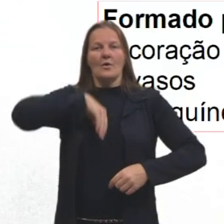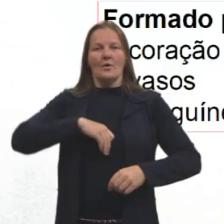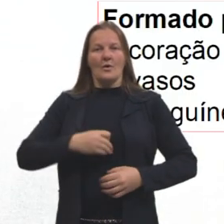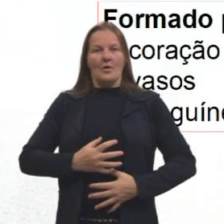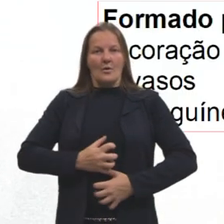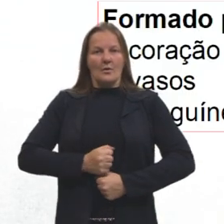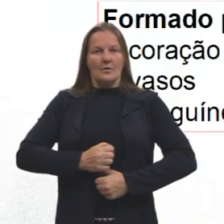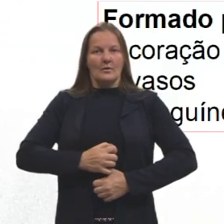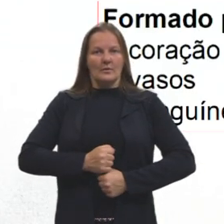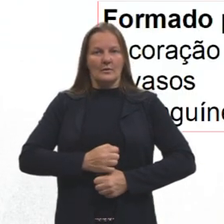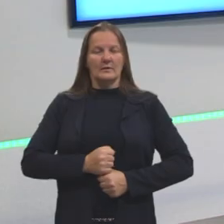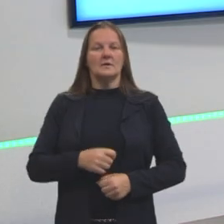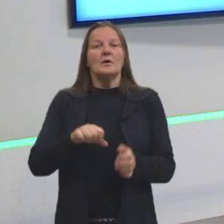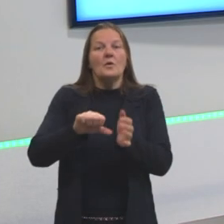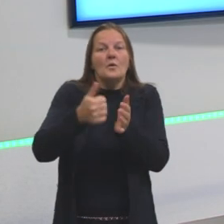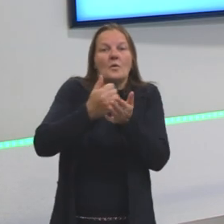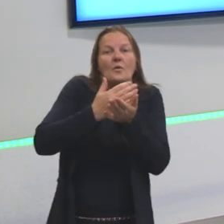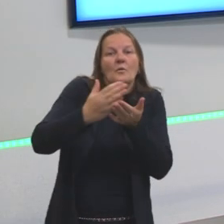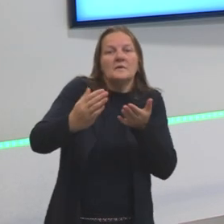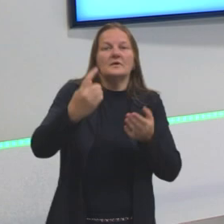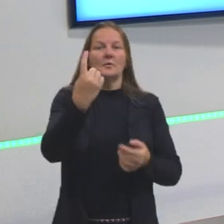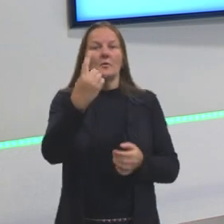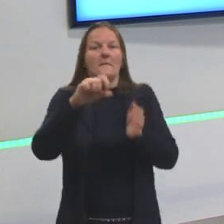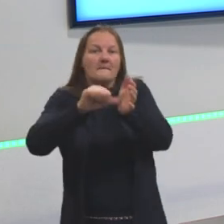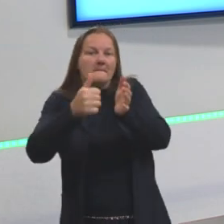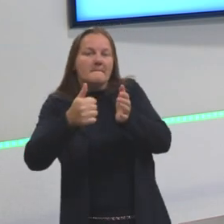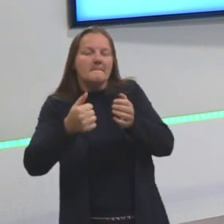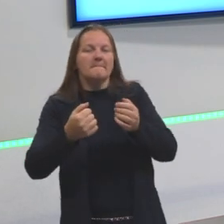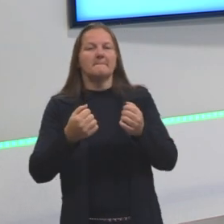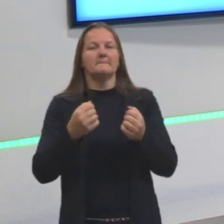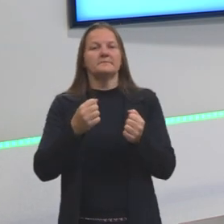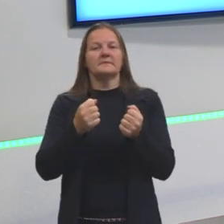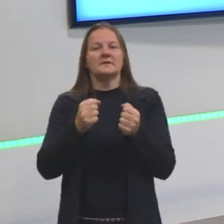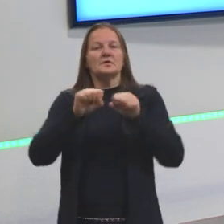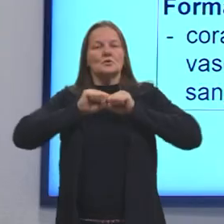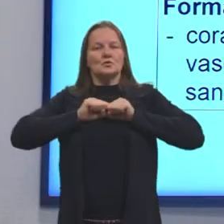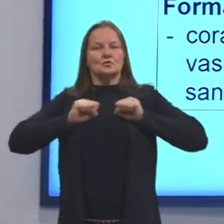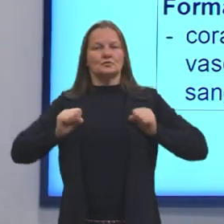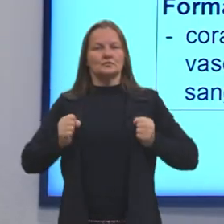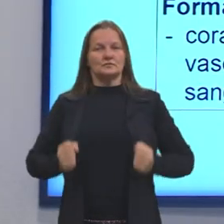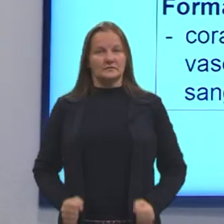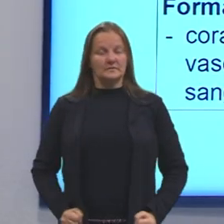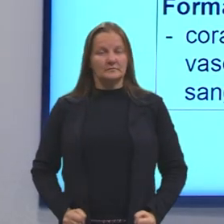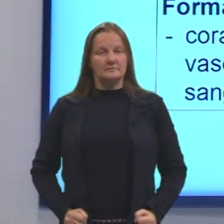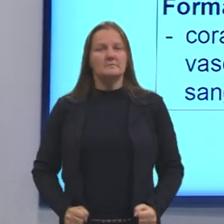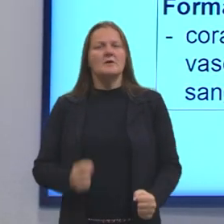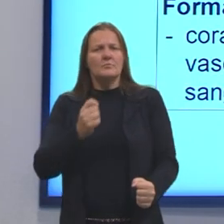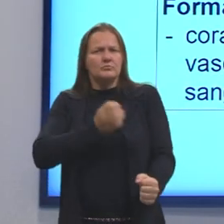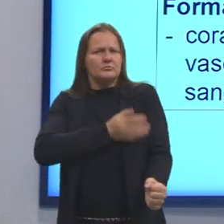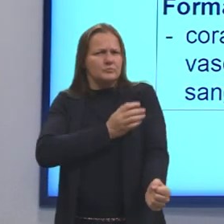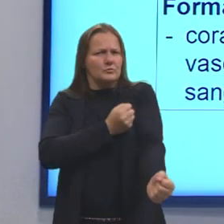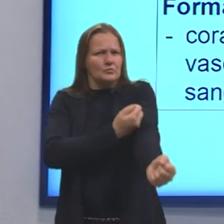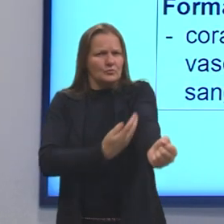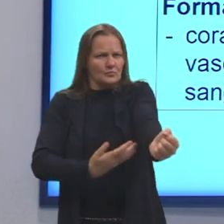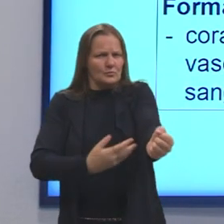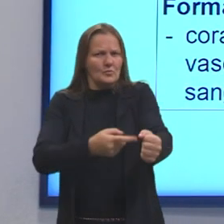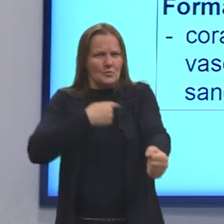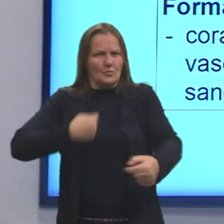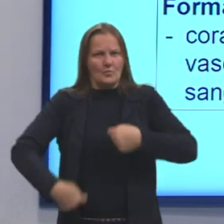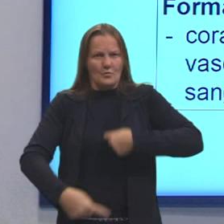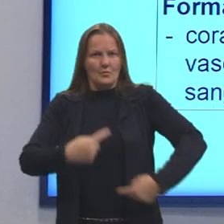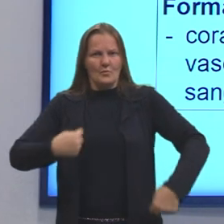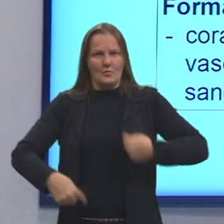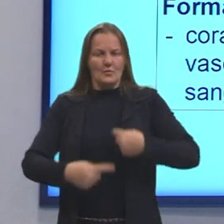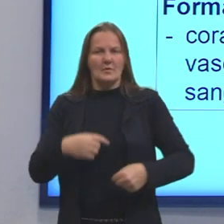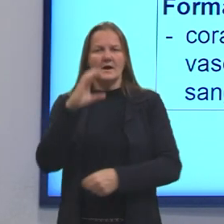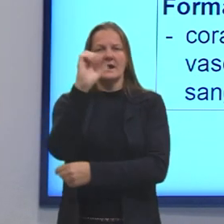Começando, então, pelo sistema circulatório, que também pode ser chamado de cardiovascular. Bom, esse sistema é